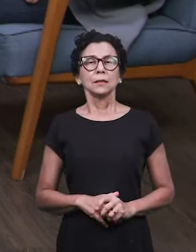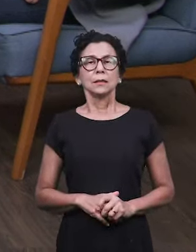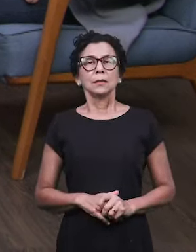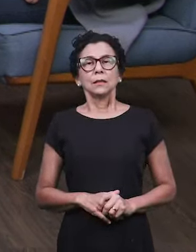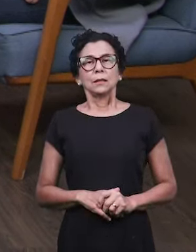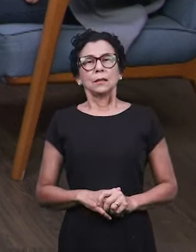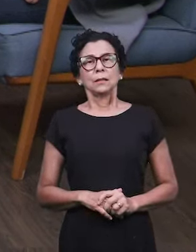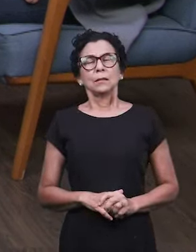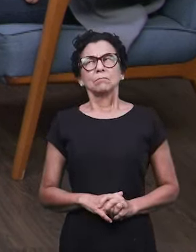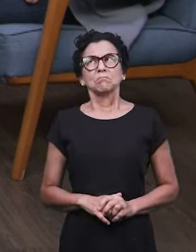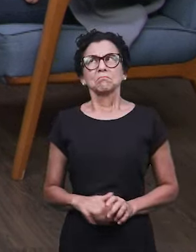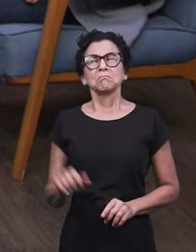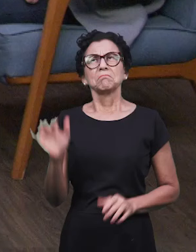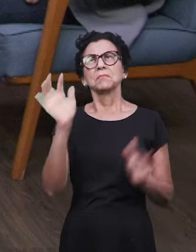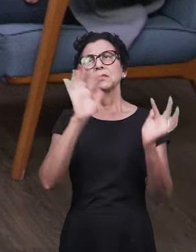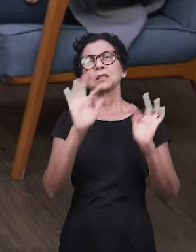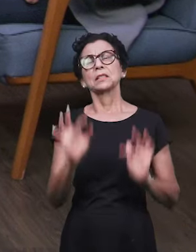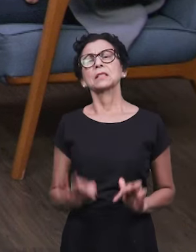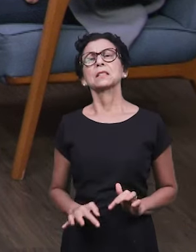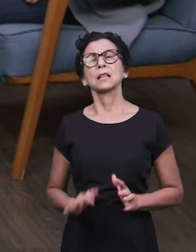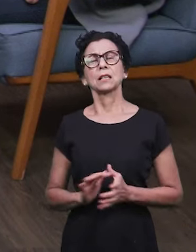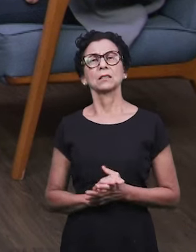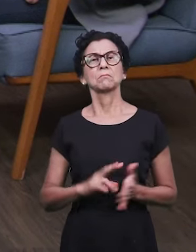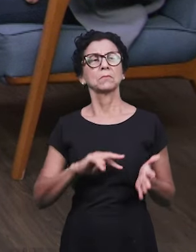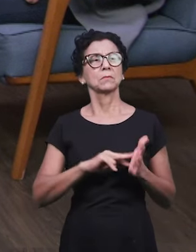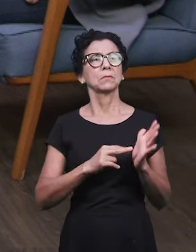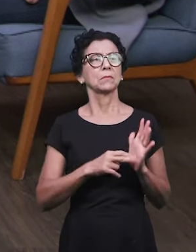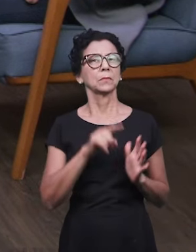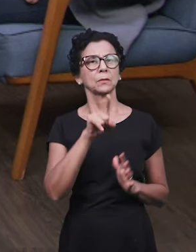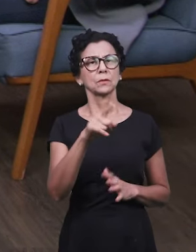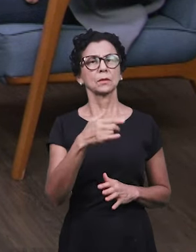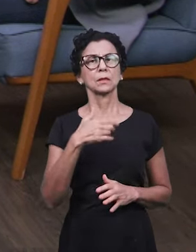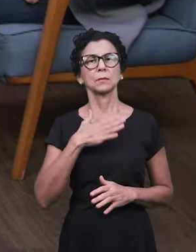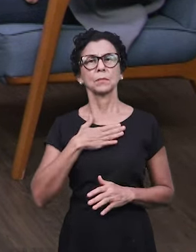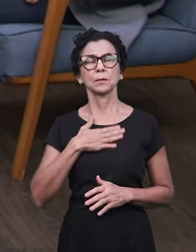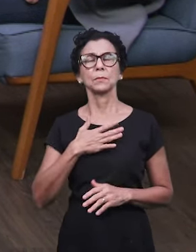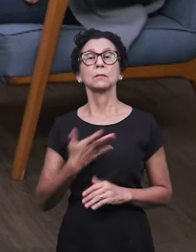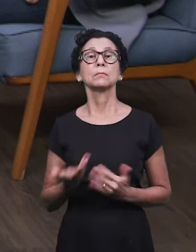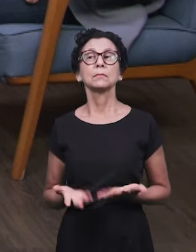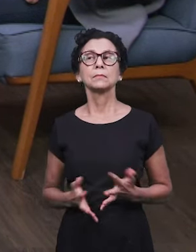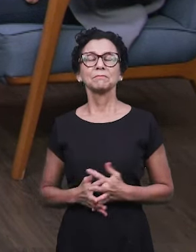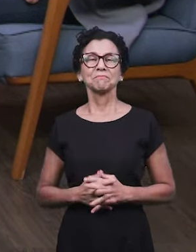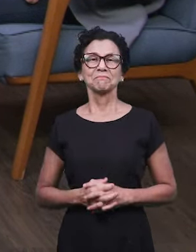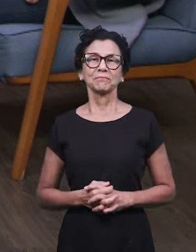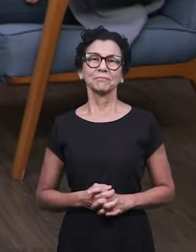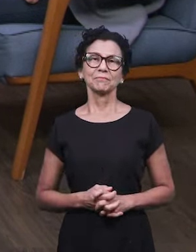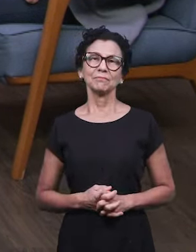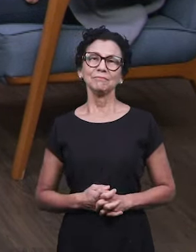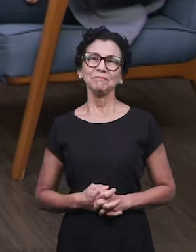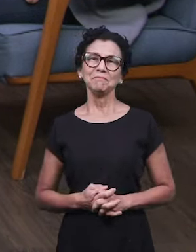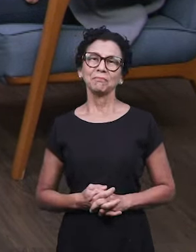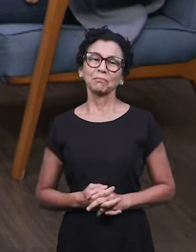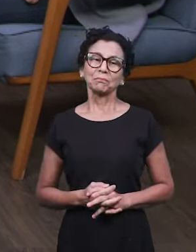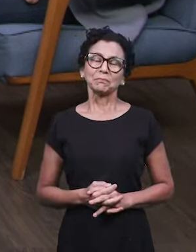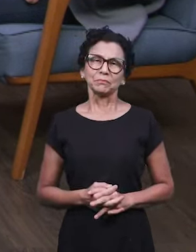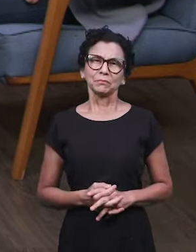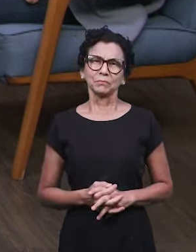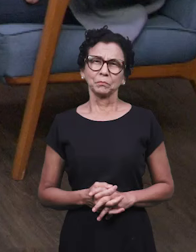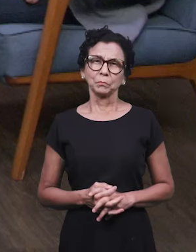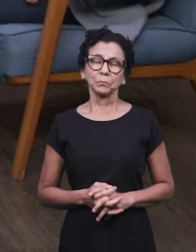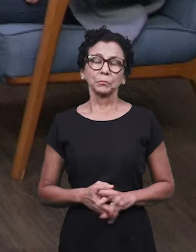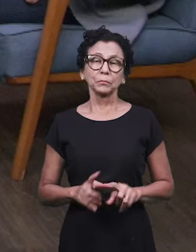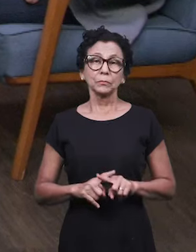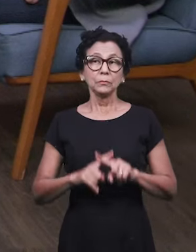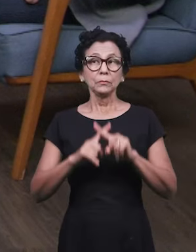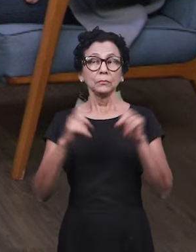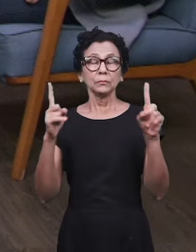humanos de felicidade. O é felicidade para mim? O que é para você? O que é para você que está nos assistindo? Outra coisa é uma felicidade trazida por Deus.